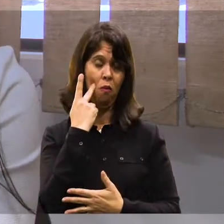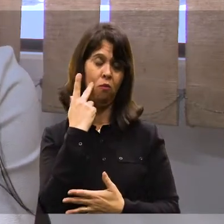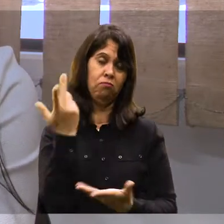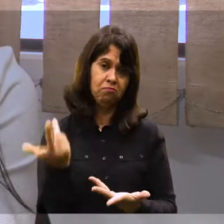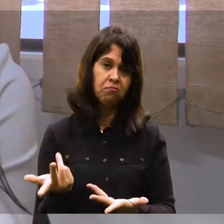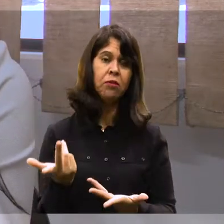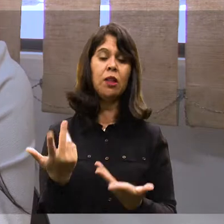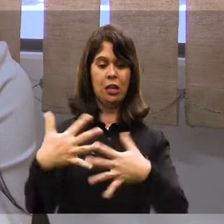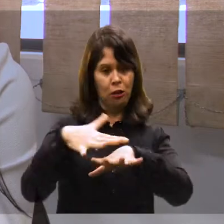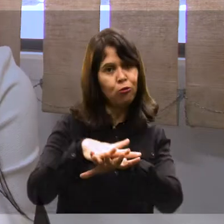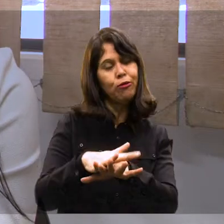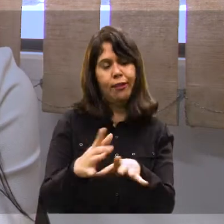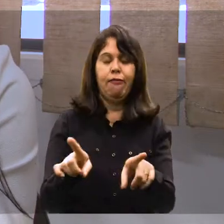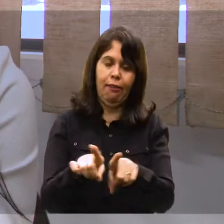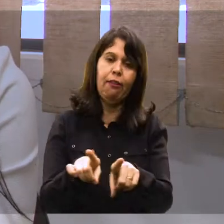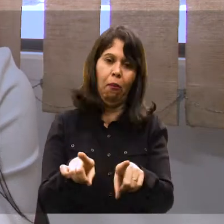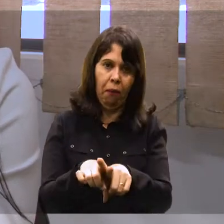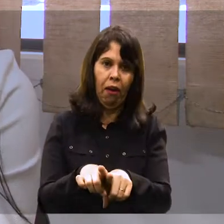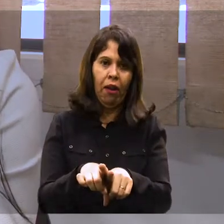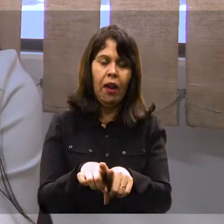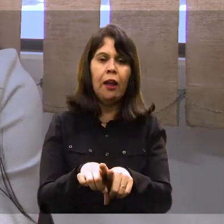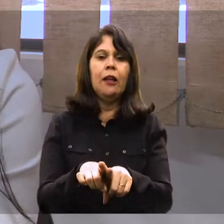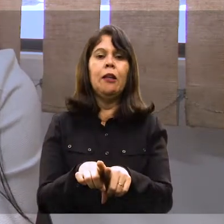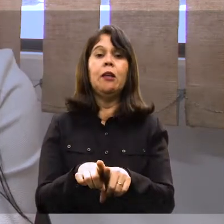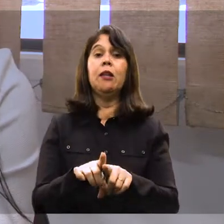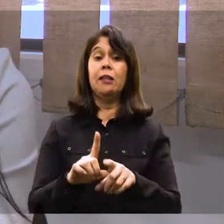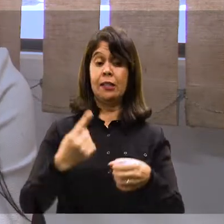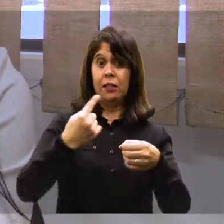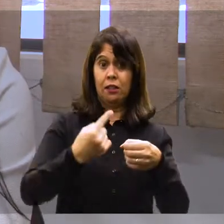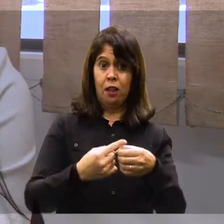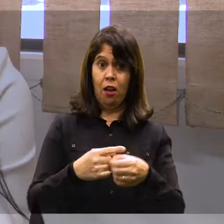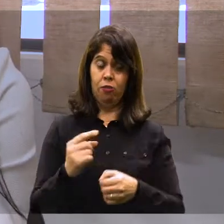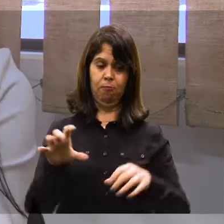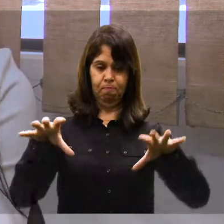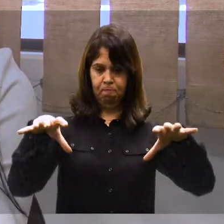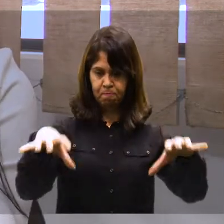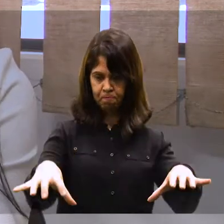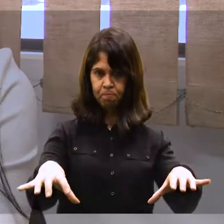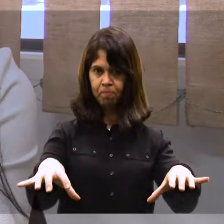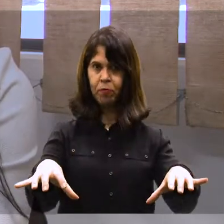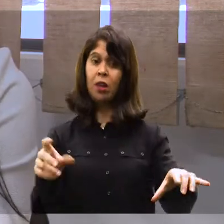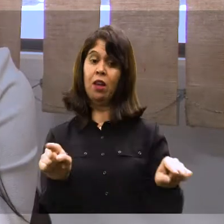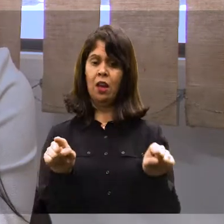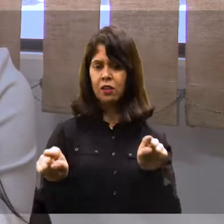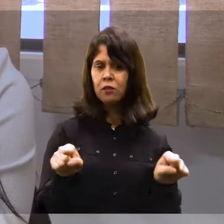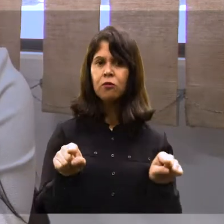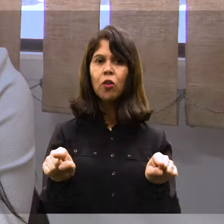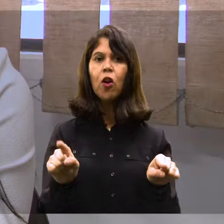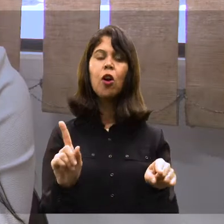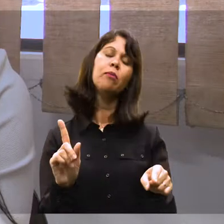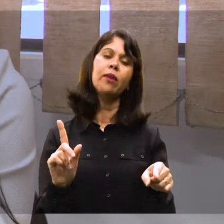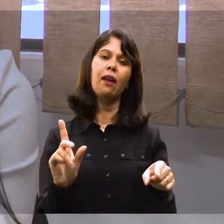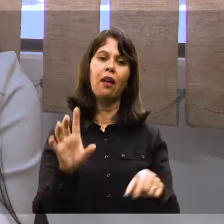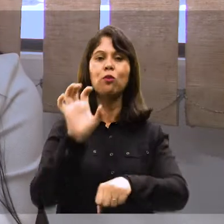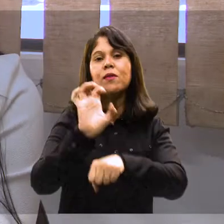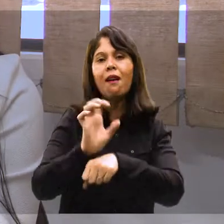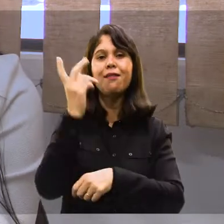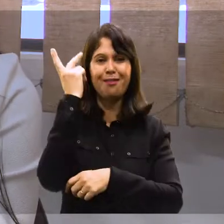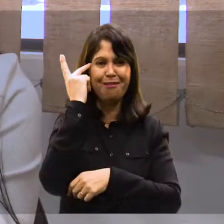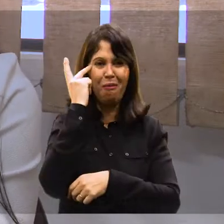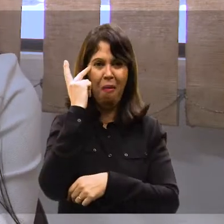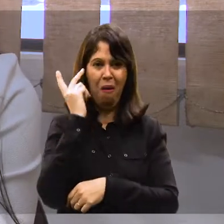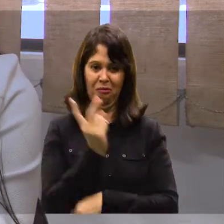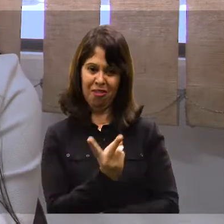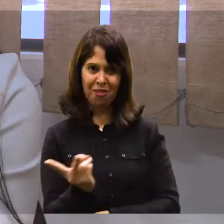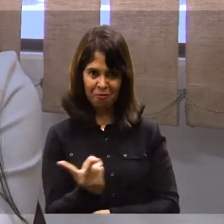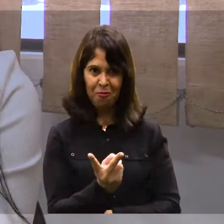comum, regular e inclusiva, em dois municípios, dois municípios do interior do